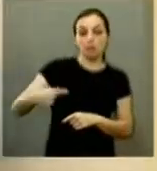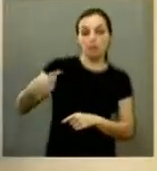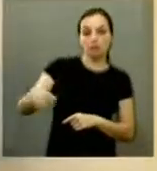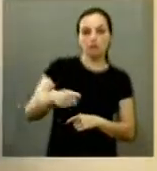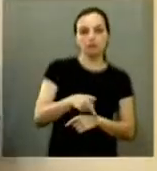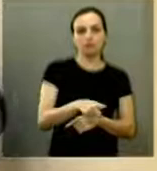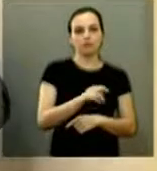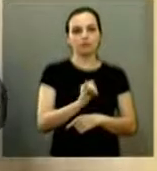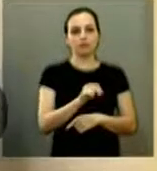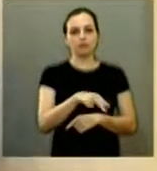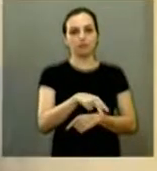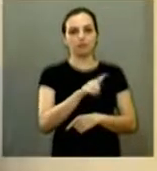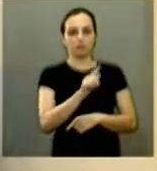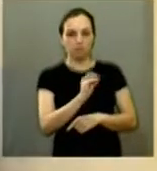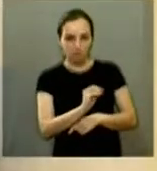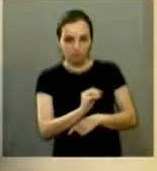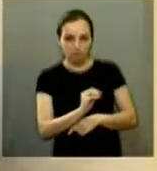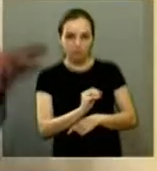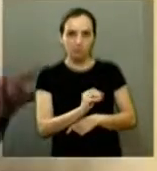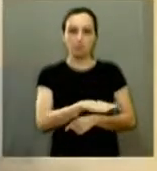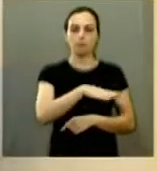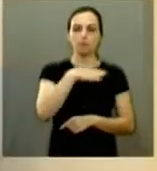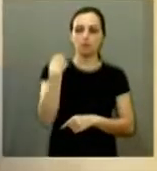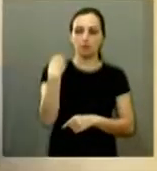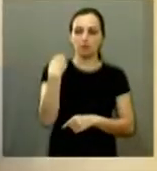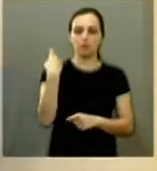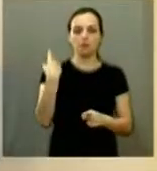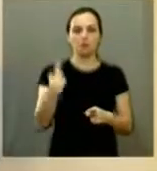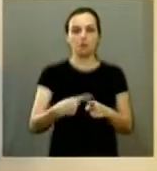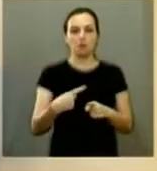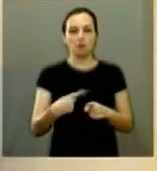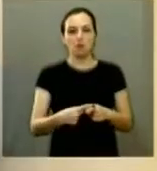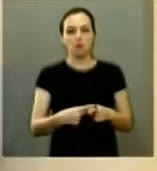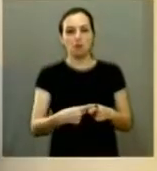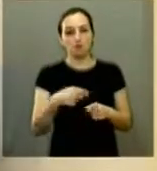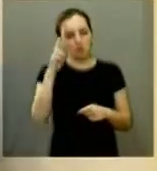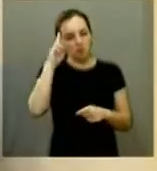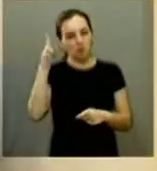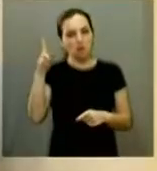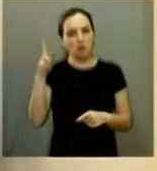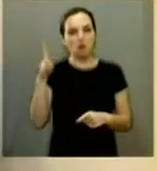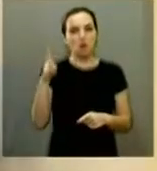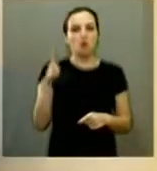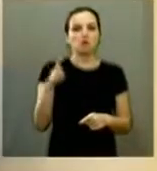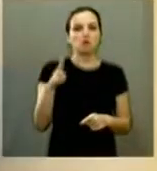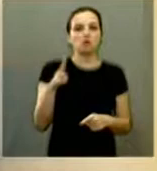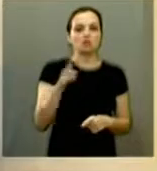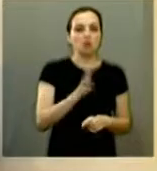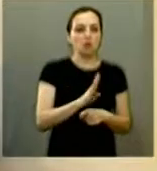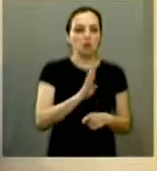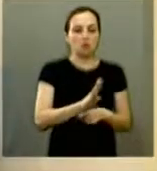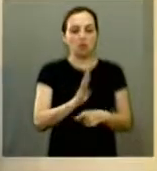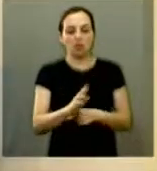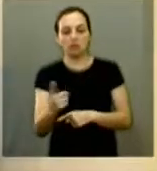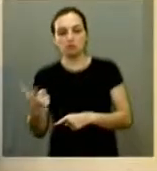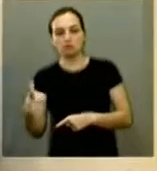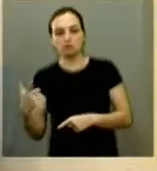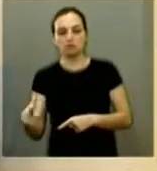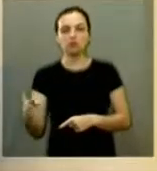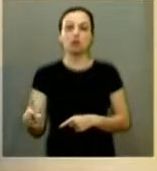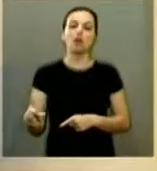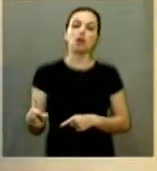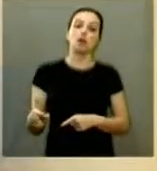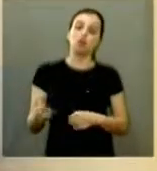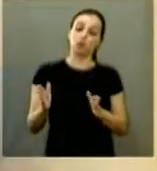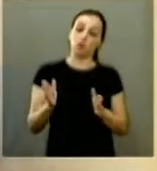que agora veio a falecer por negligência do dono também então essas penas aqui tem que mudar nós estamos